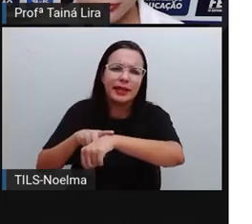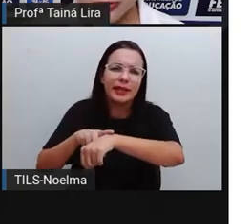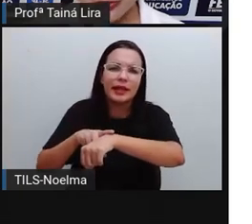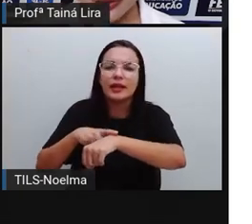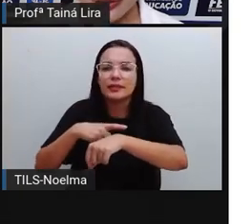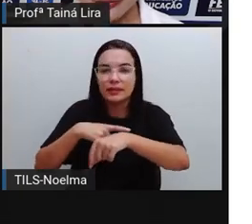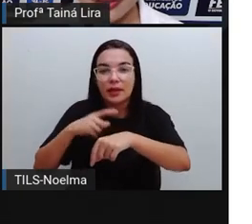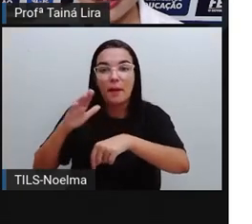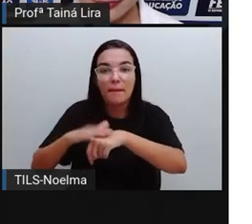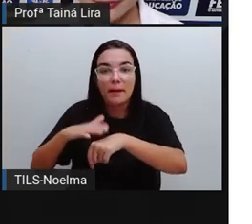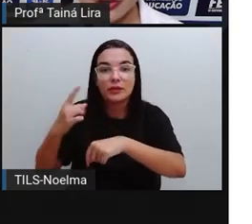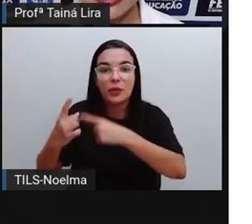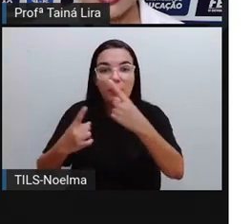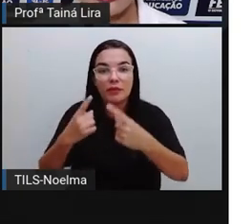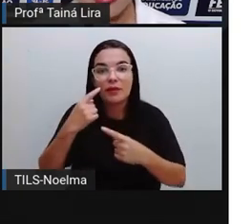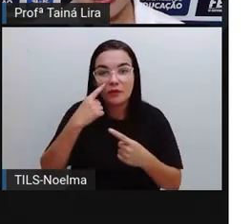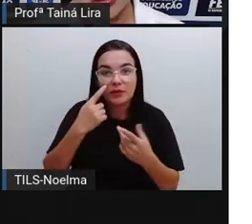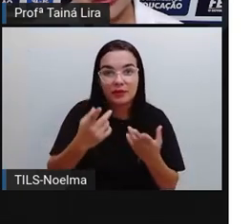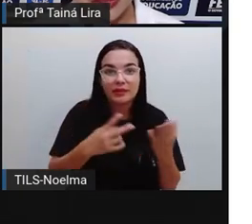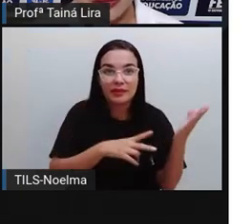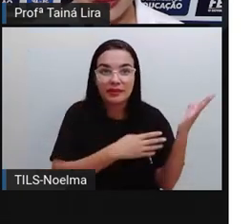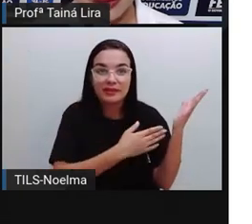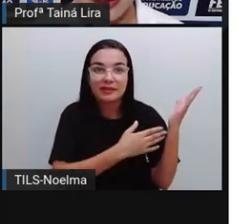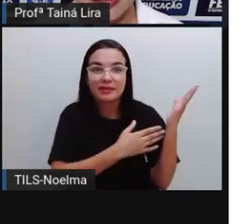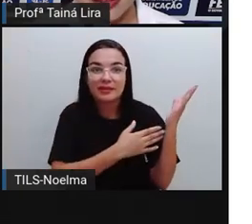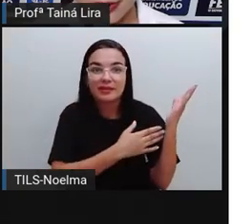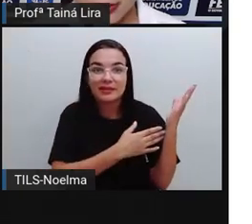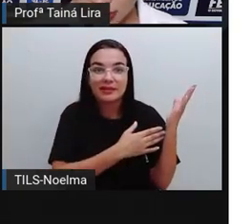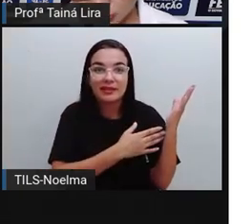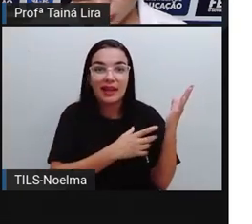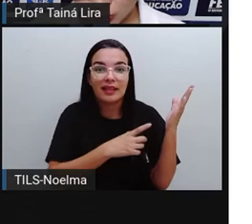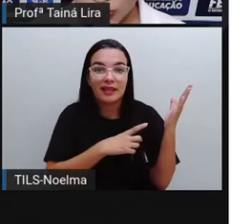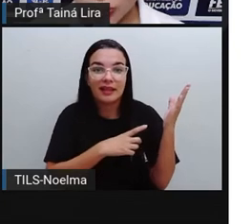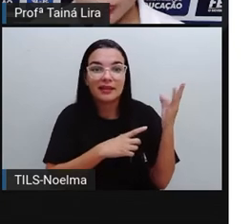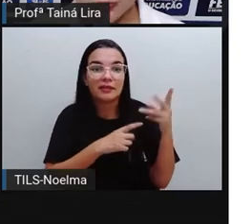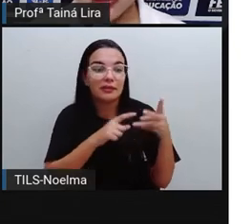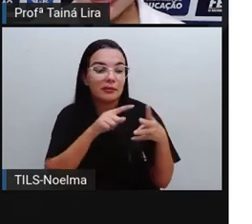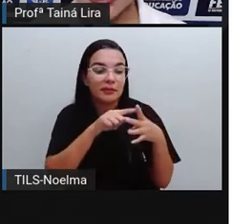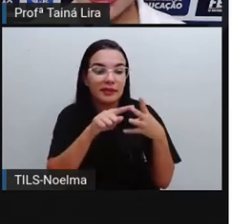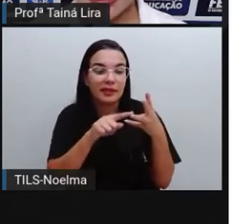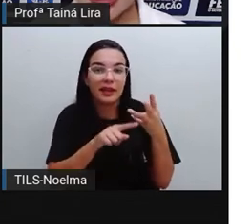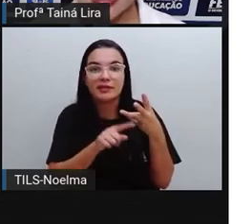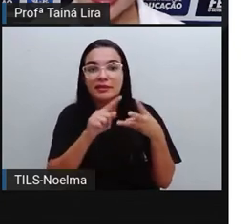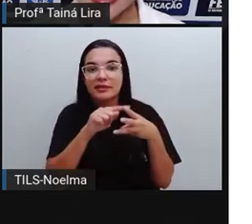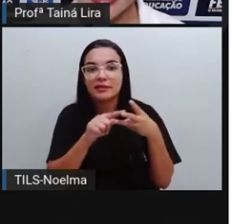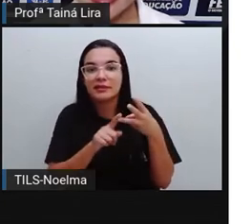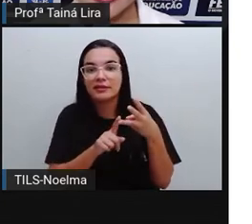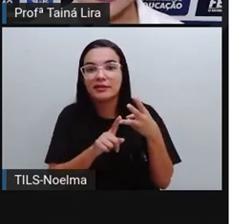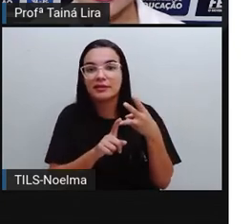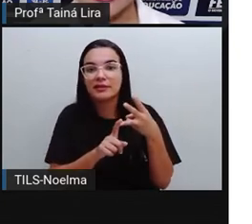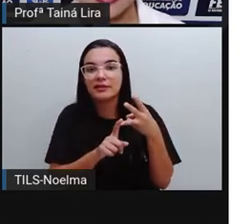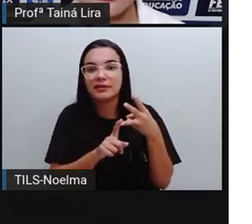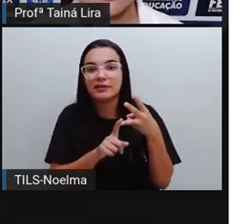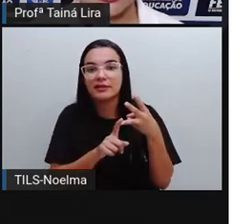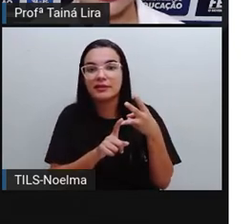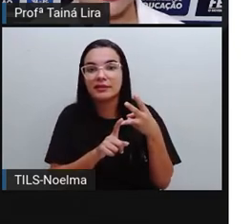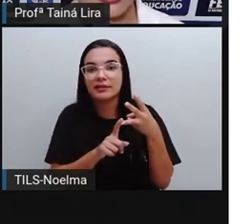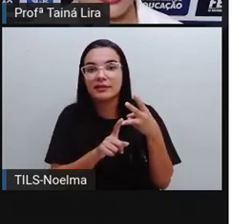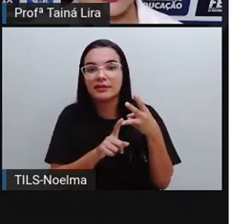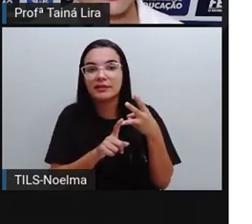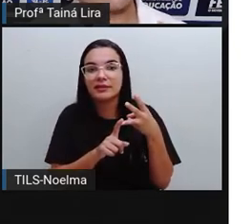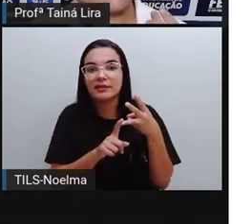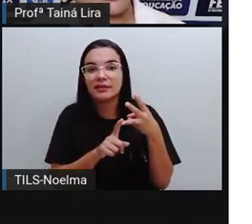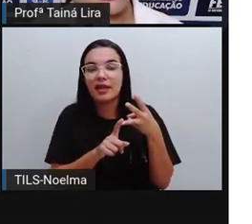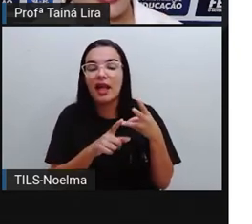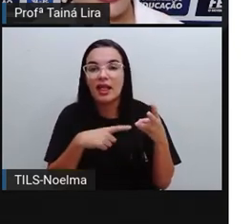um prefeito. Então, olha aqui um exemplo, tanto Augusto Vital da Graça como a Ciola e